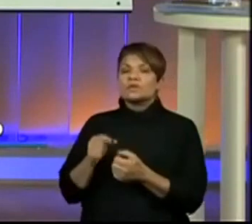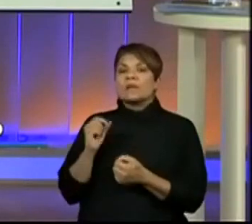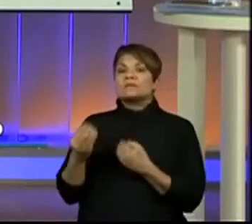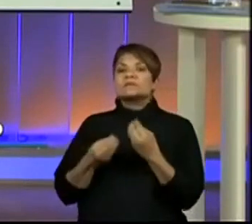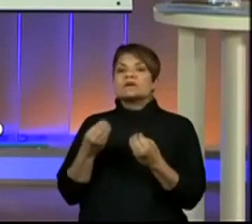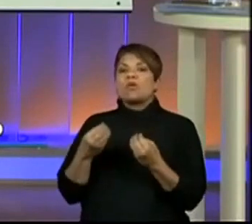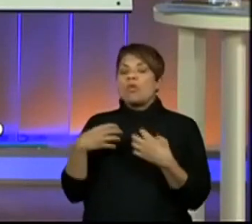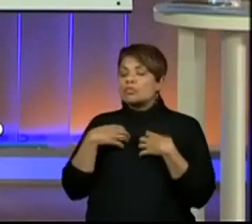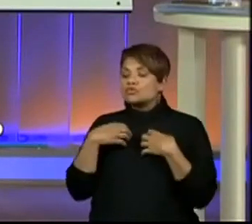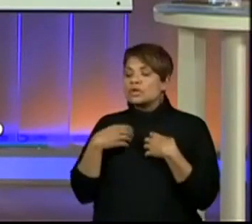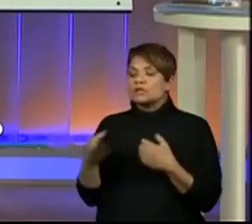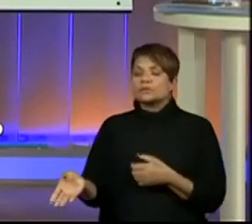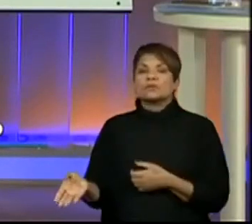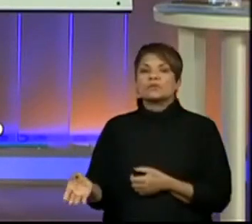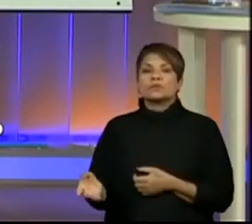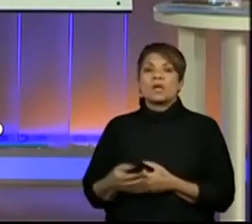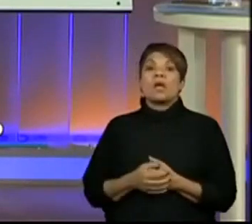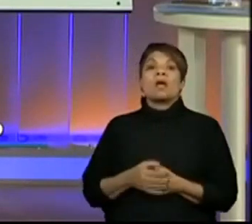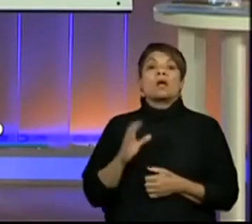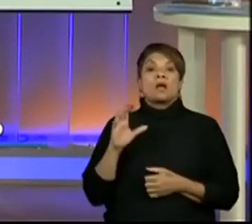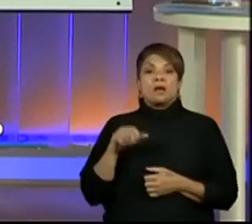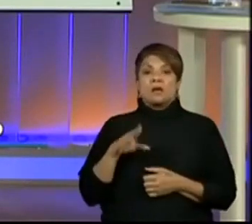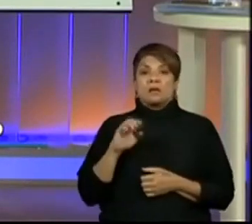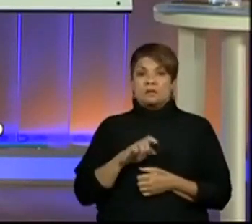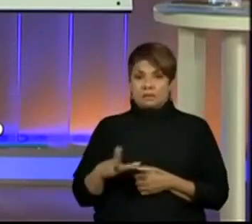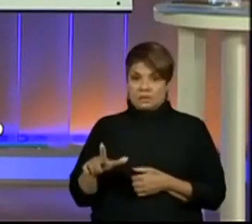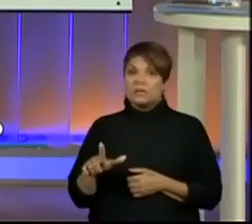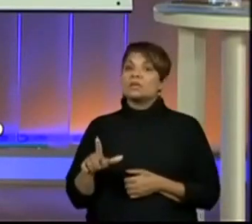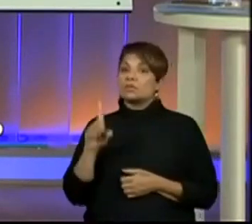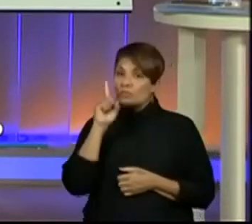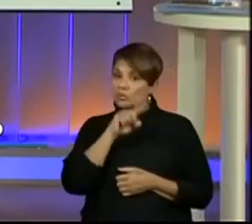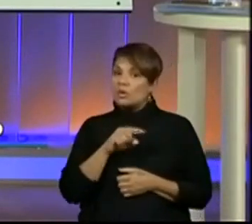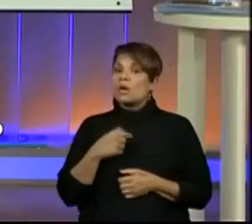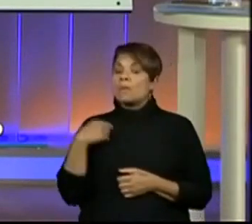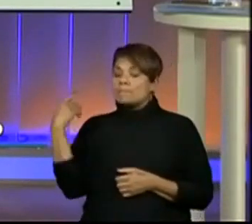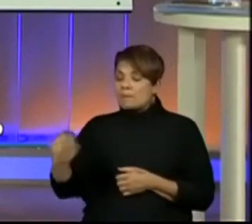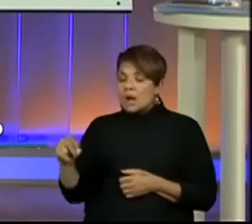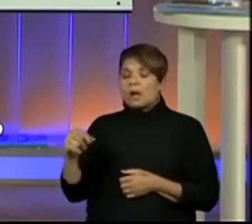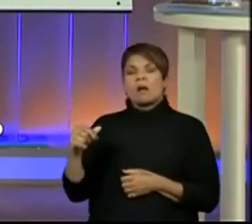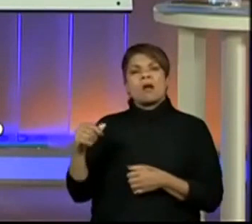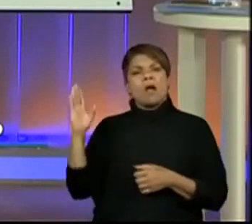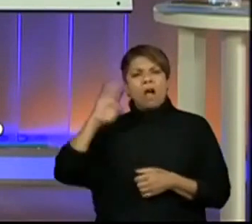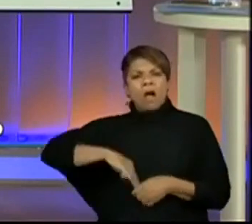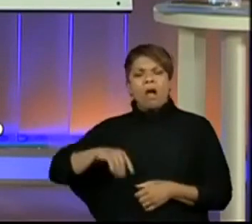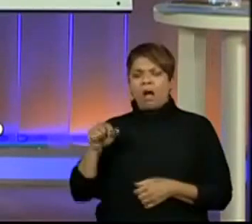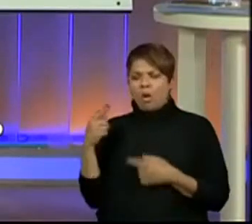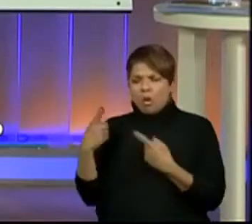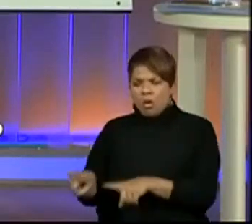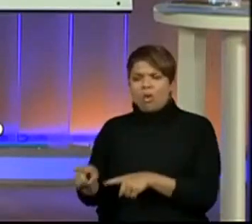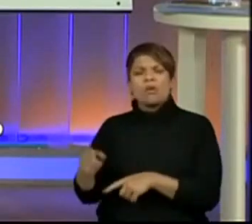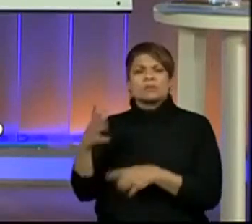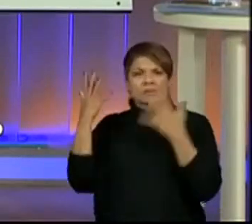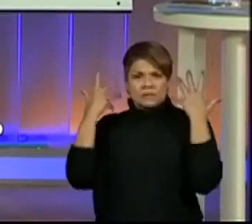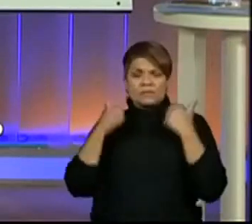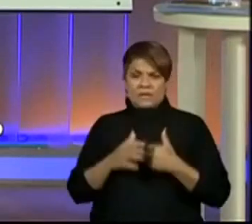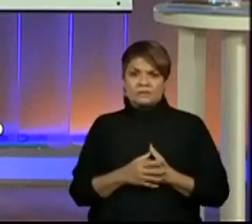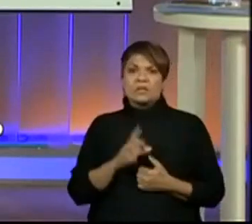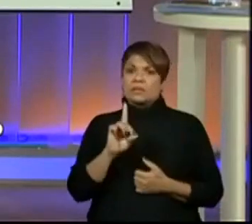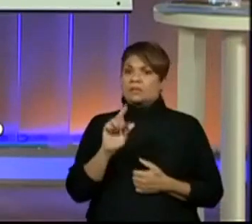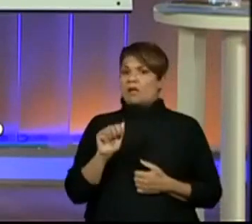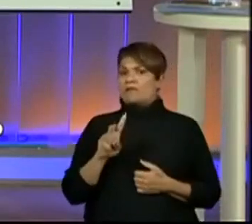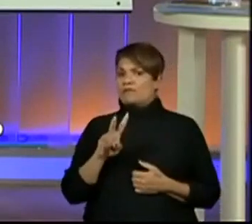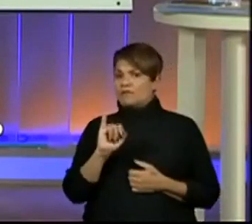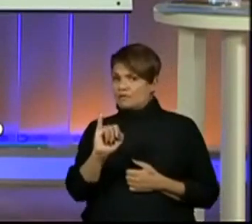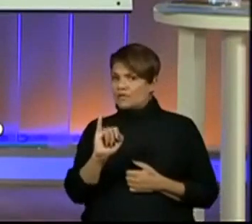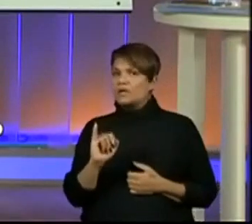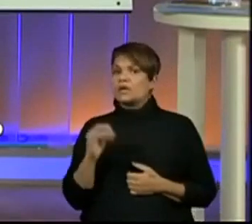espécie de... O canil clandestino maltratava os animais. Muito bem. O Davi colocou que os